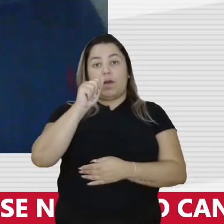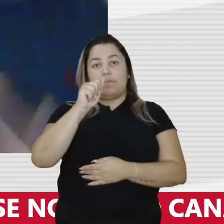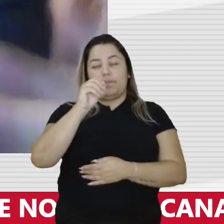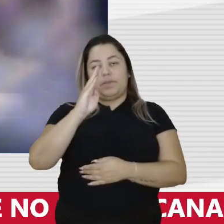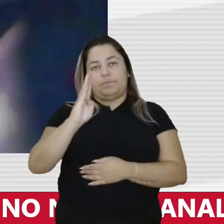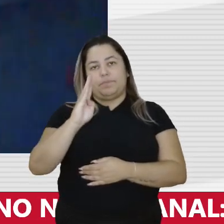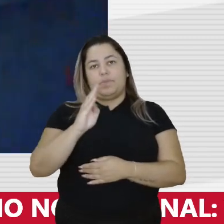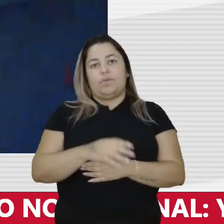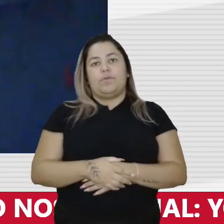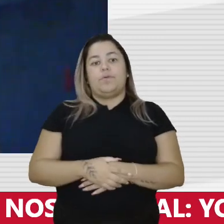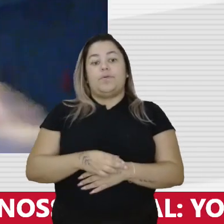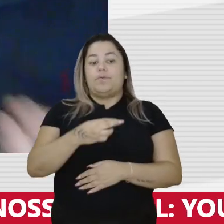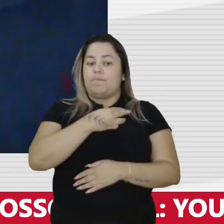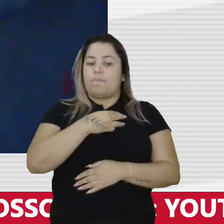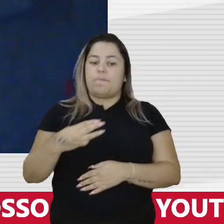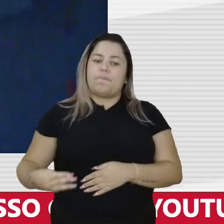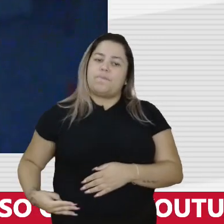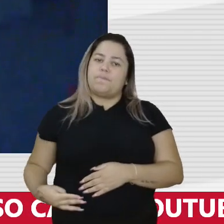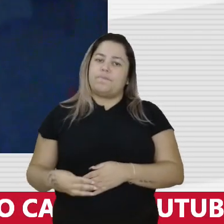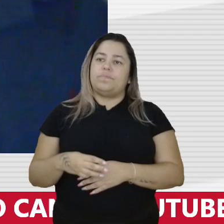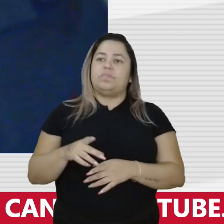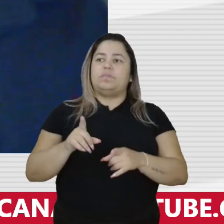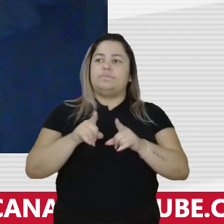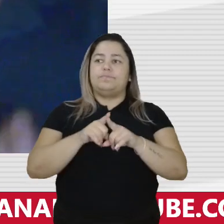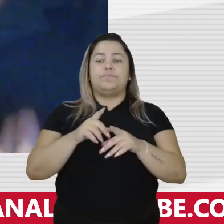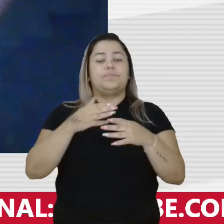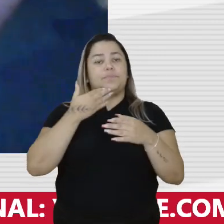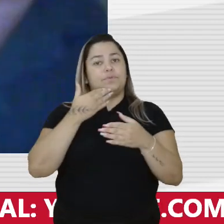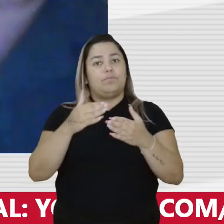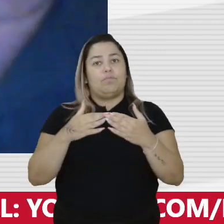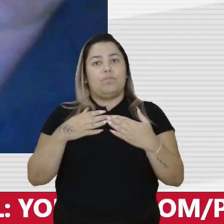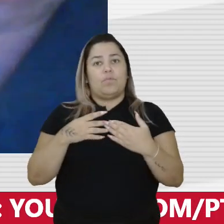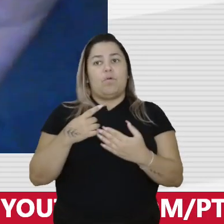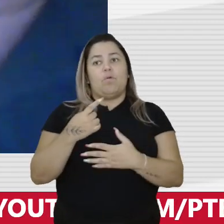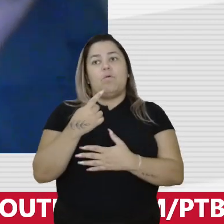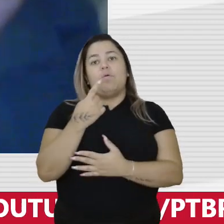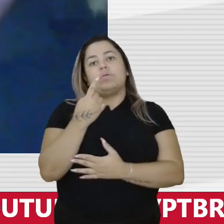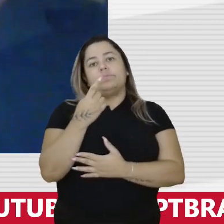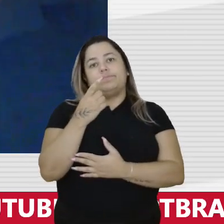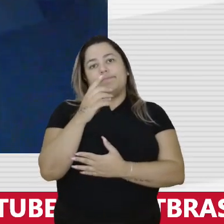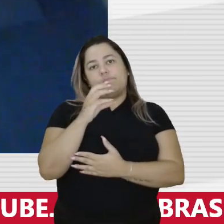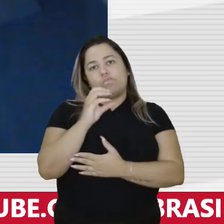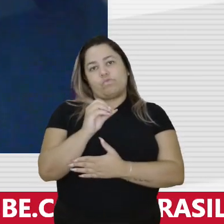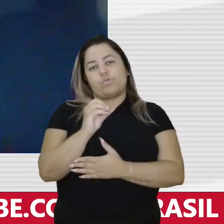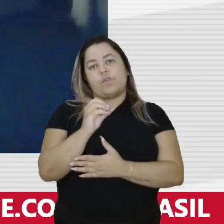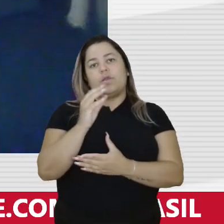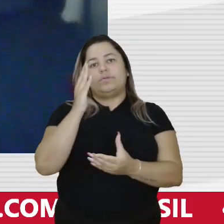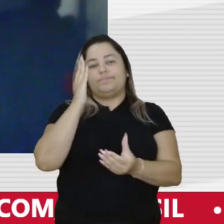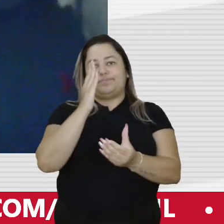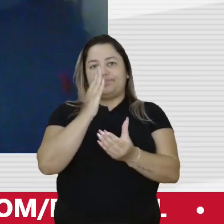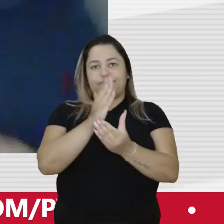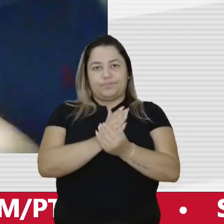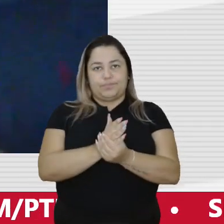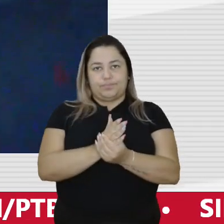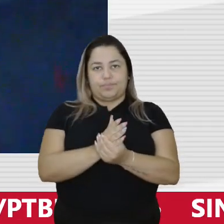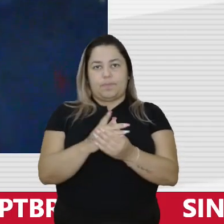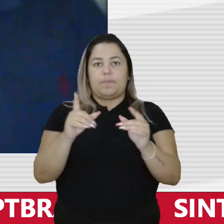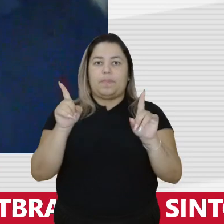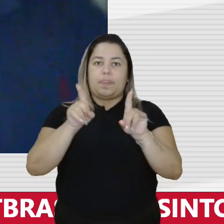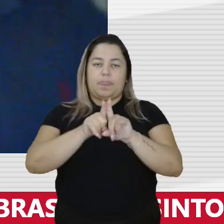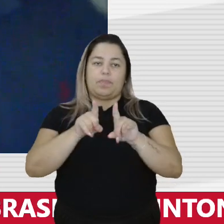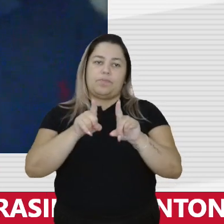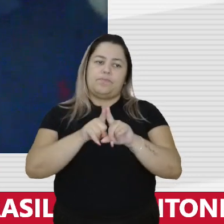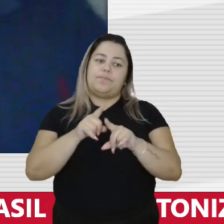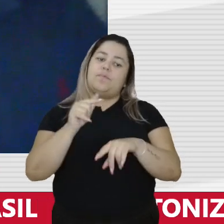E o ministro Nelson Jobim pediu vista e passou uma década com esse processo. E é muito simbólico, não só o